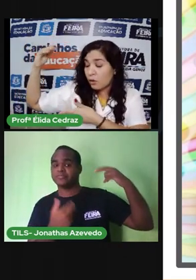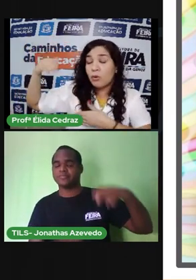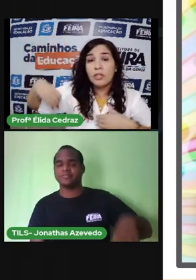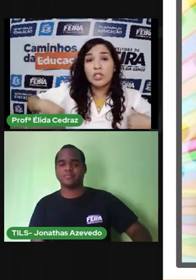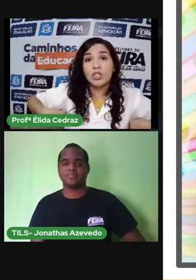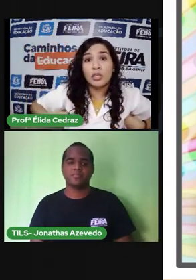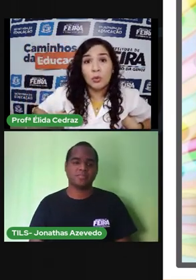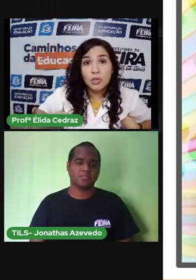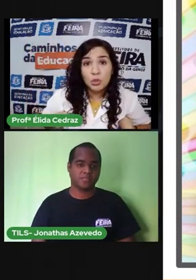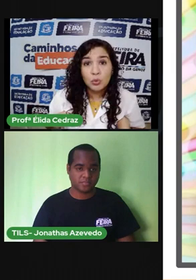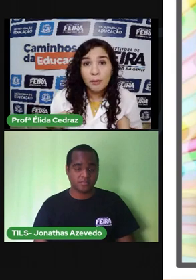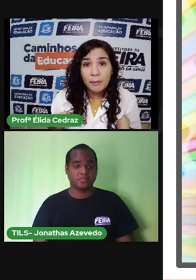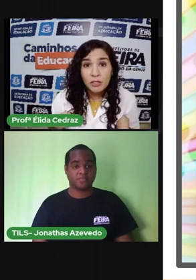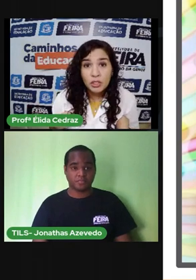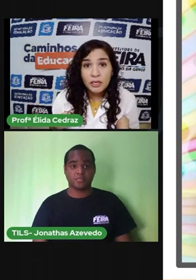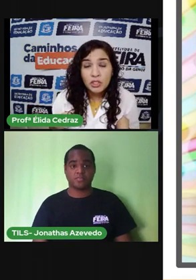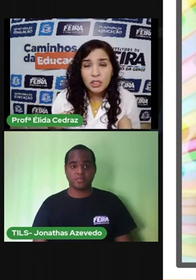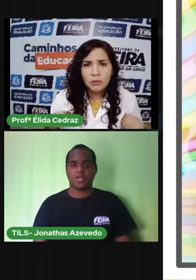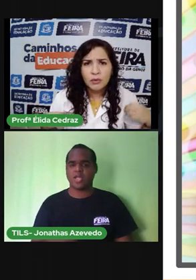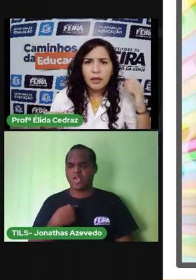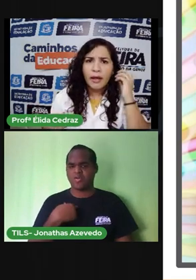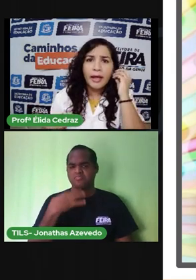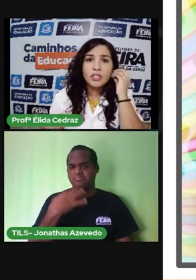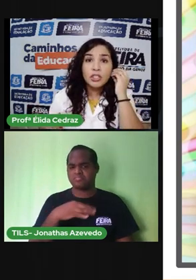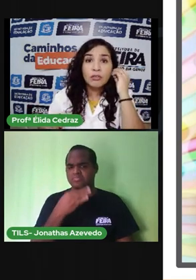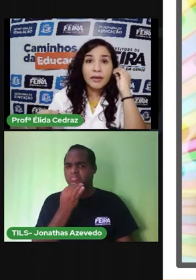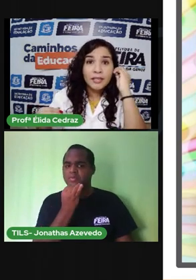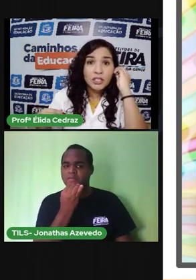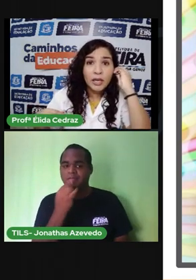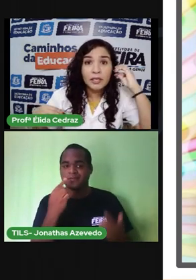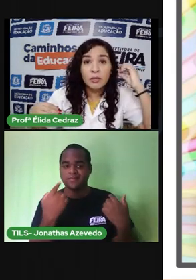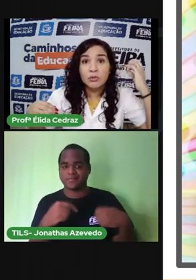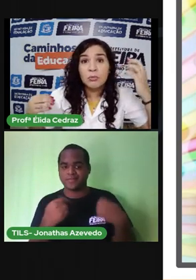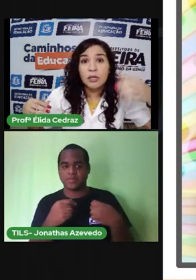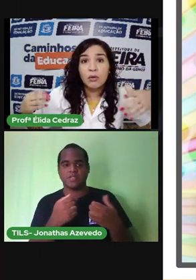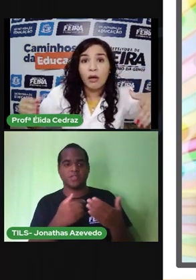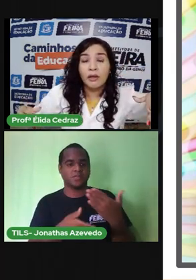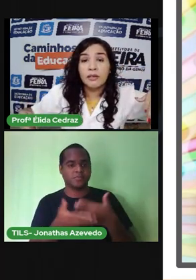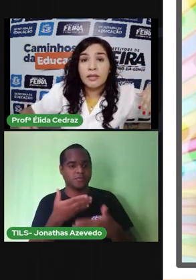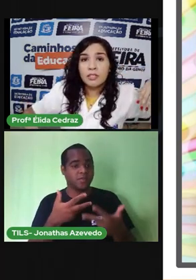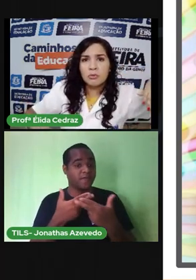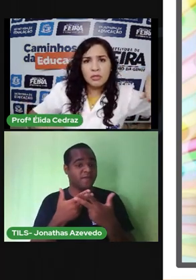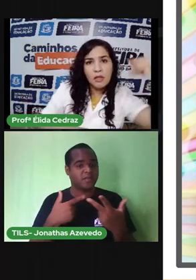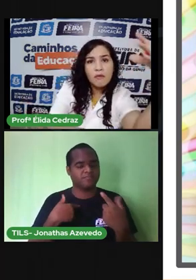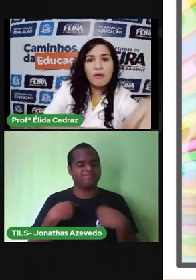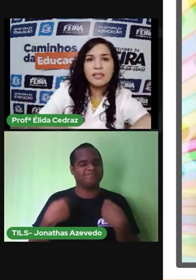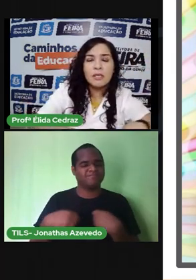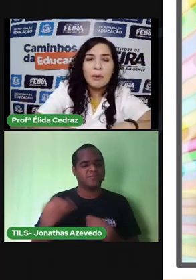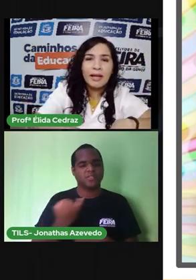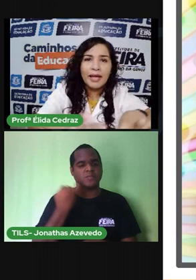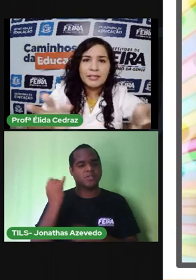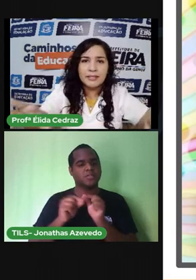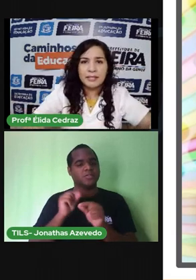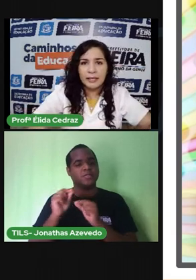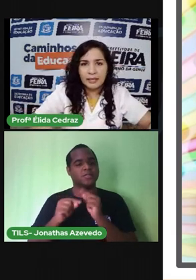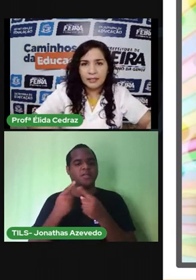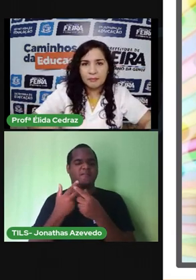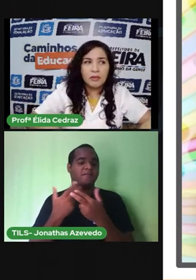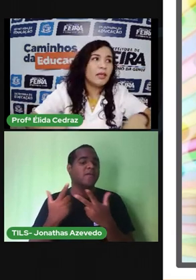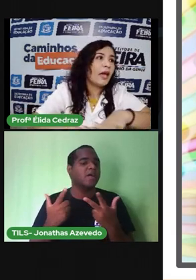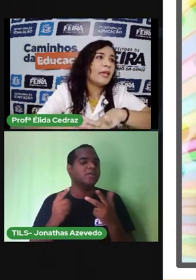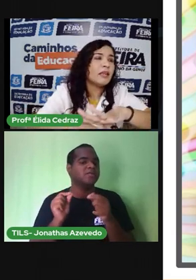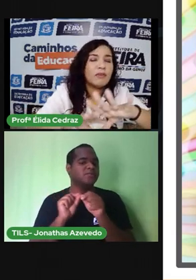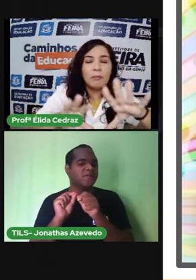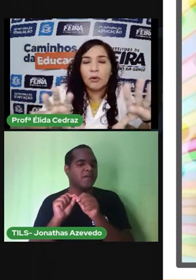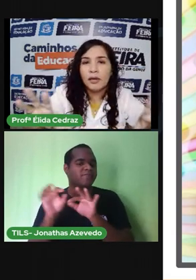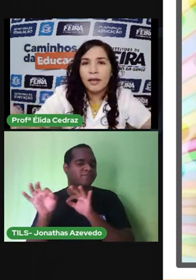quando a gente não enxuga bem direitinho, a gente vai deixar que os micro-organismos façam uma casinha ali,